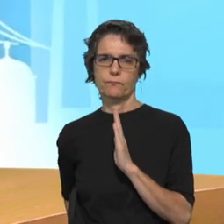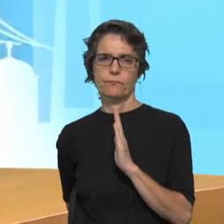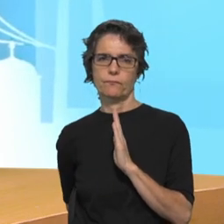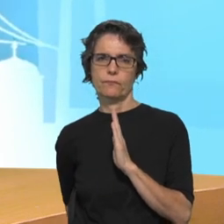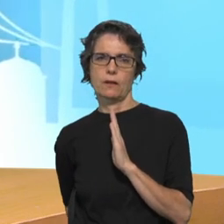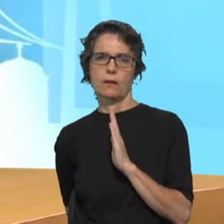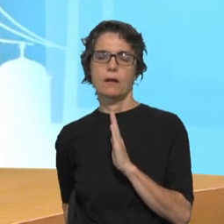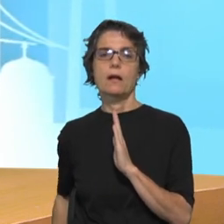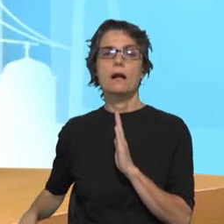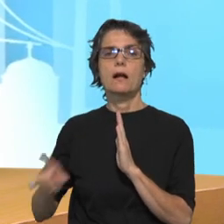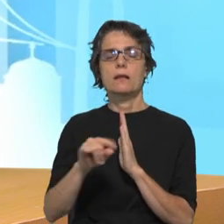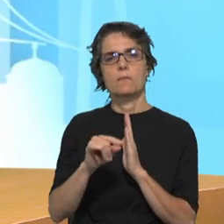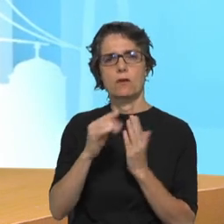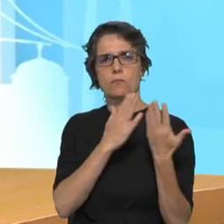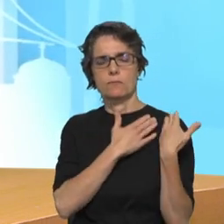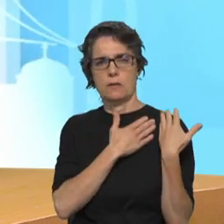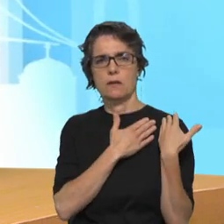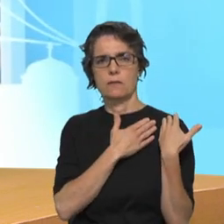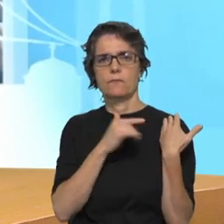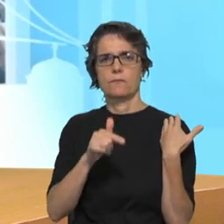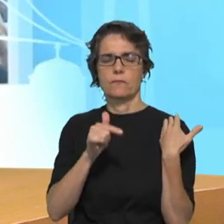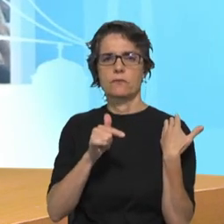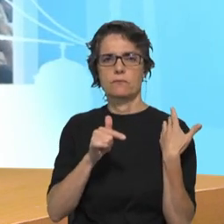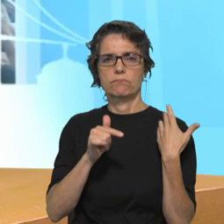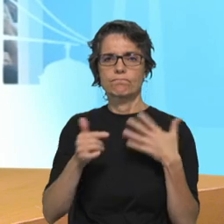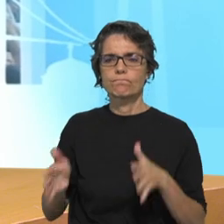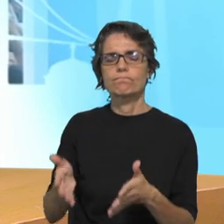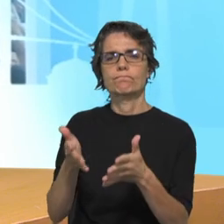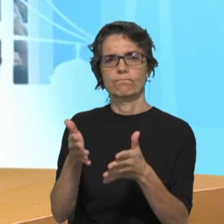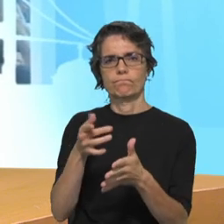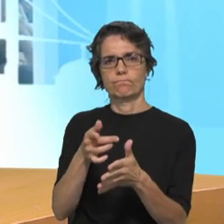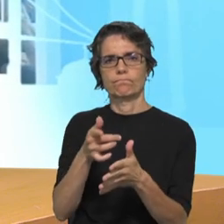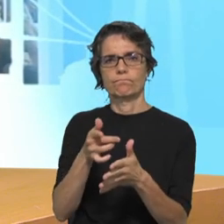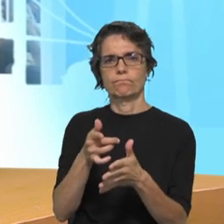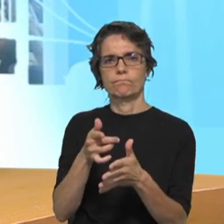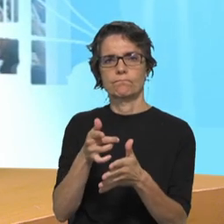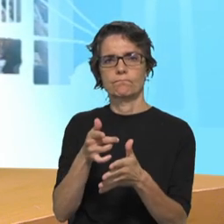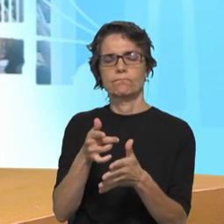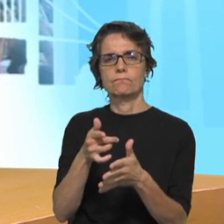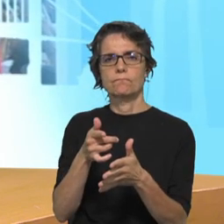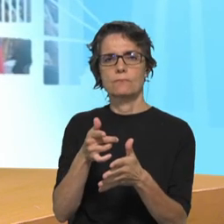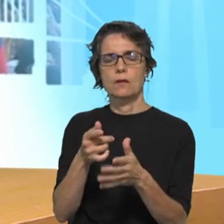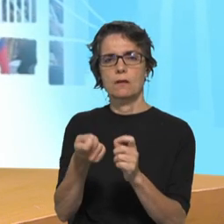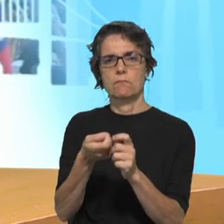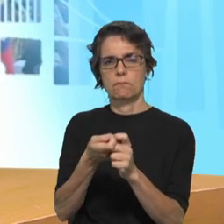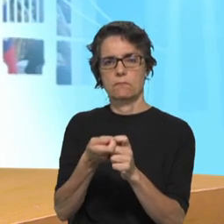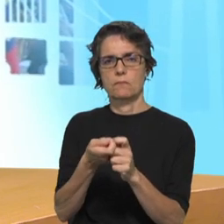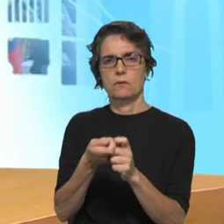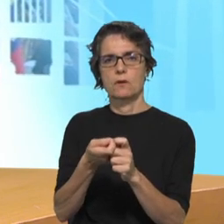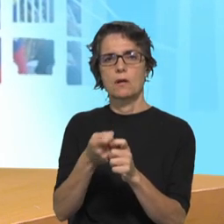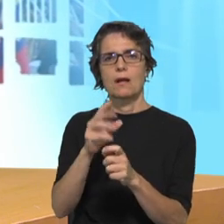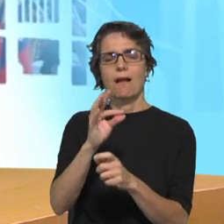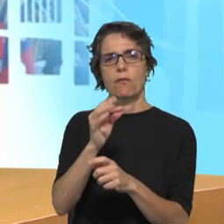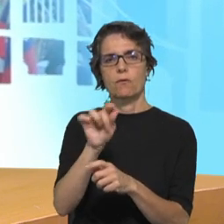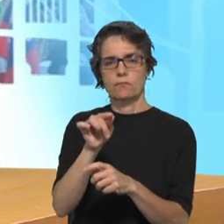estimular e animar particularmente os perto de 14 mil adultos